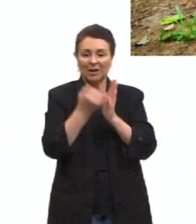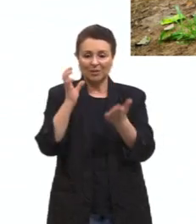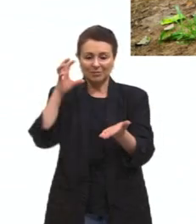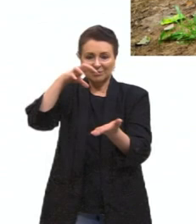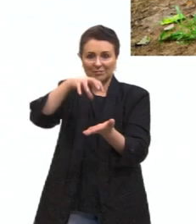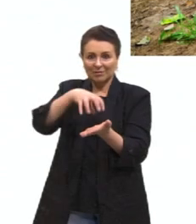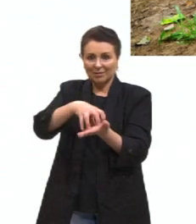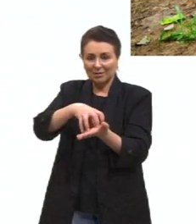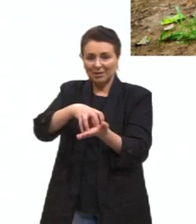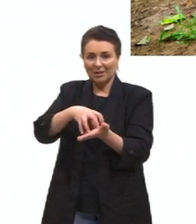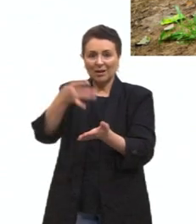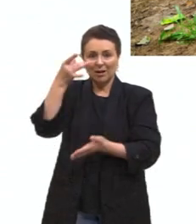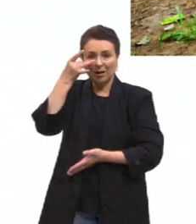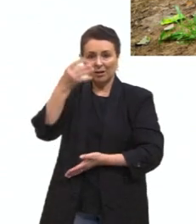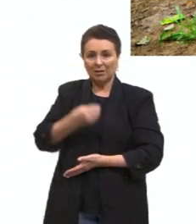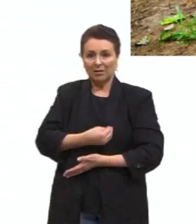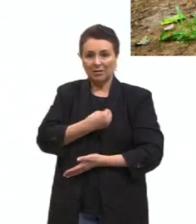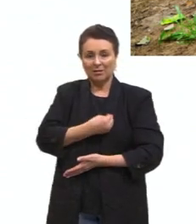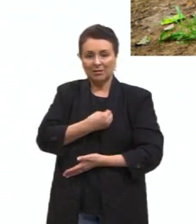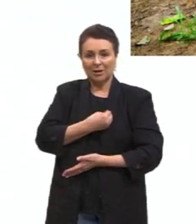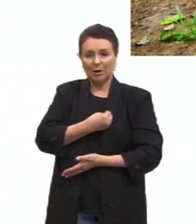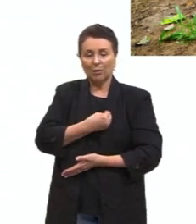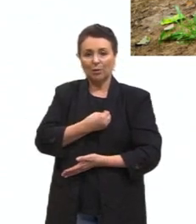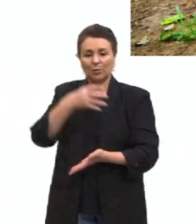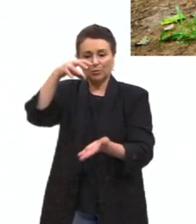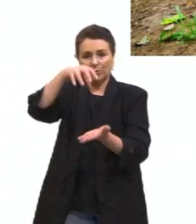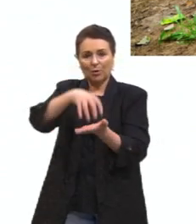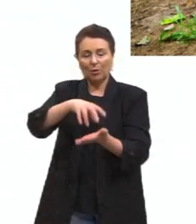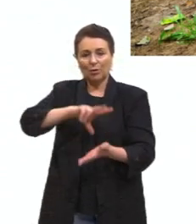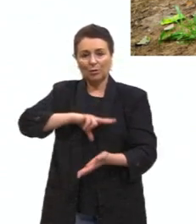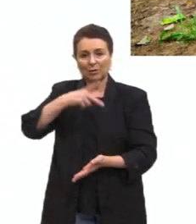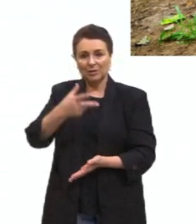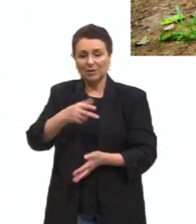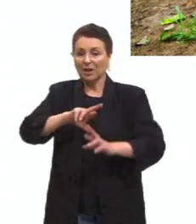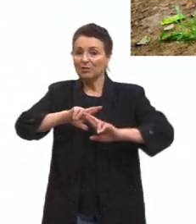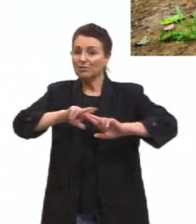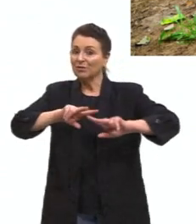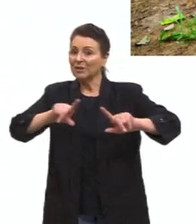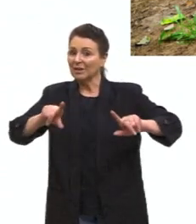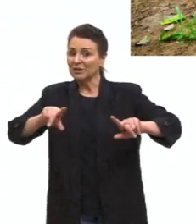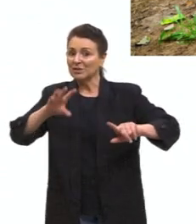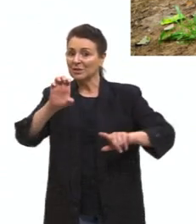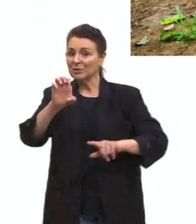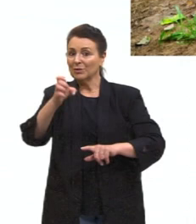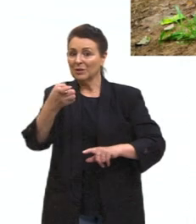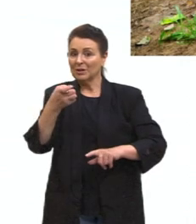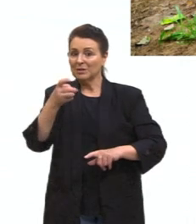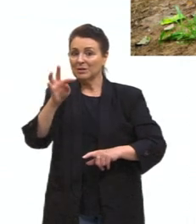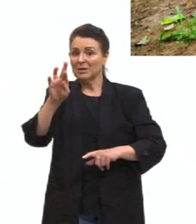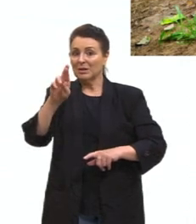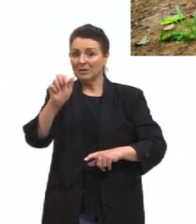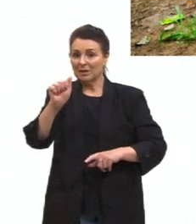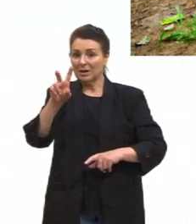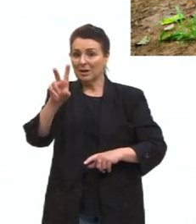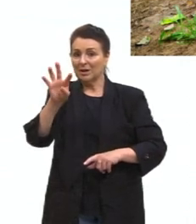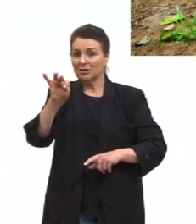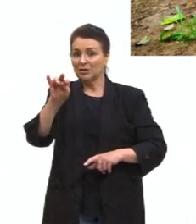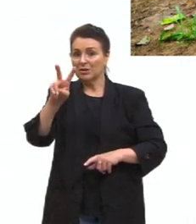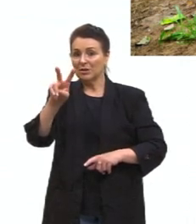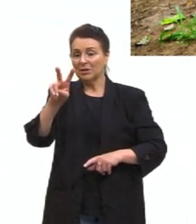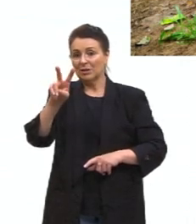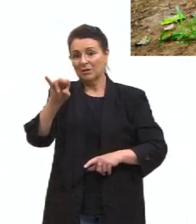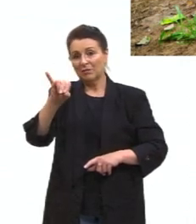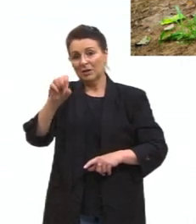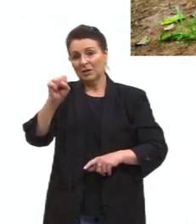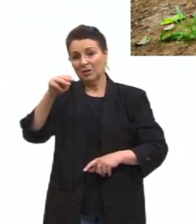portugueses, por um extrativismo, que é muito diferente do extrativismo que o Chico Mendes propunha, que era de tu extrair de uma forma